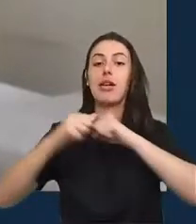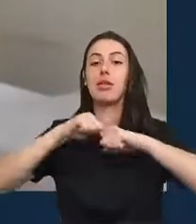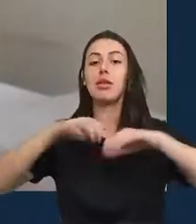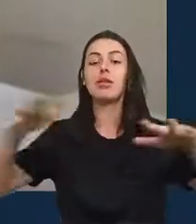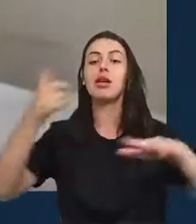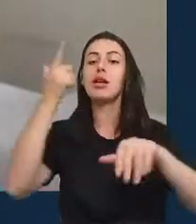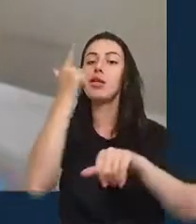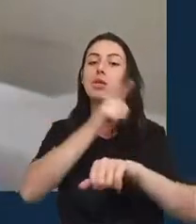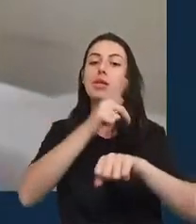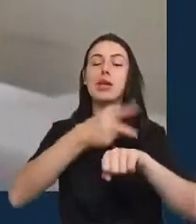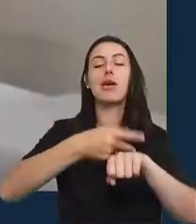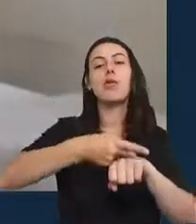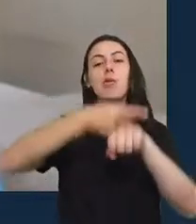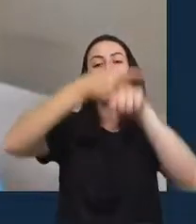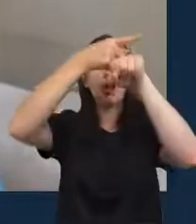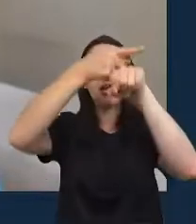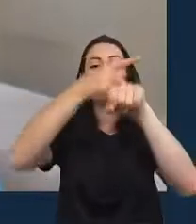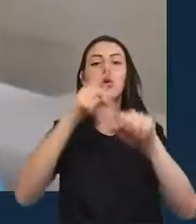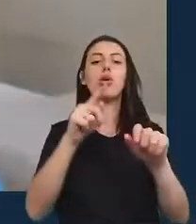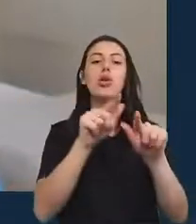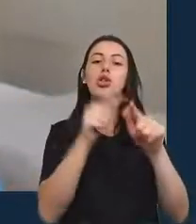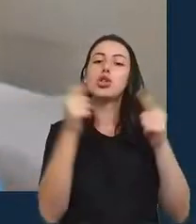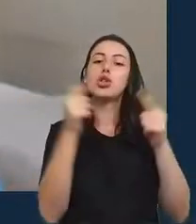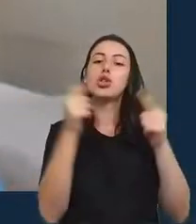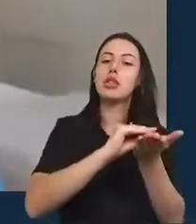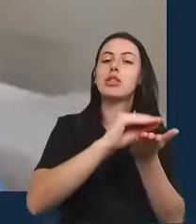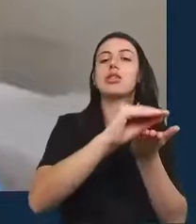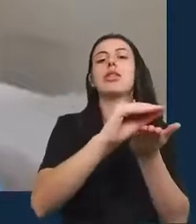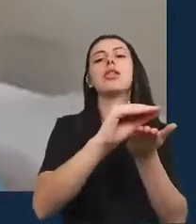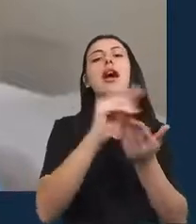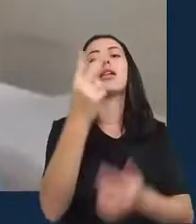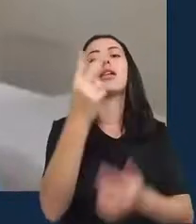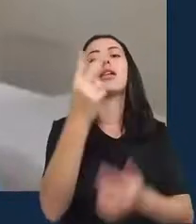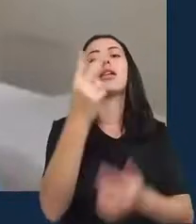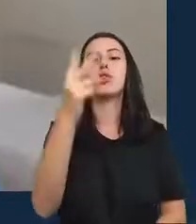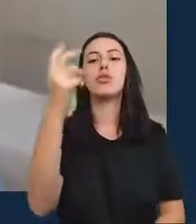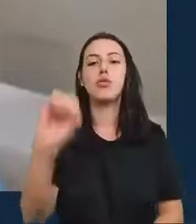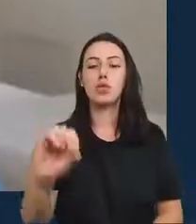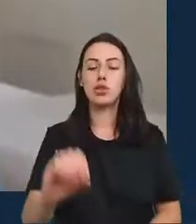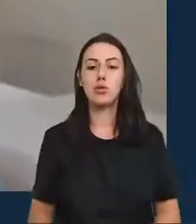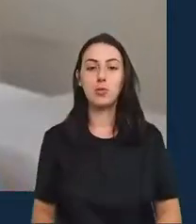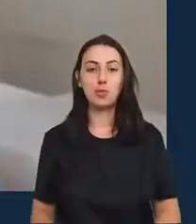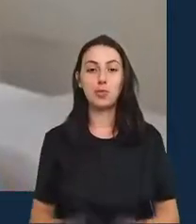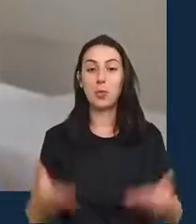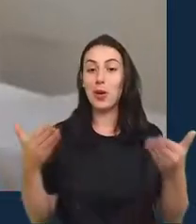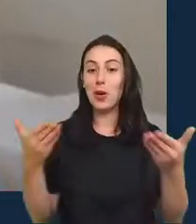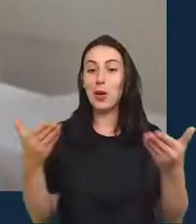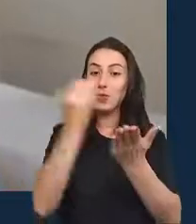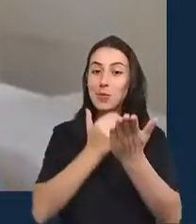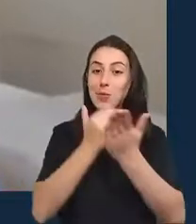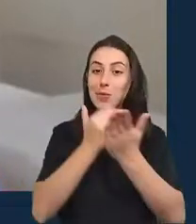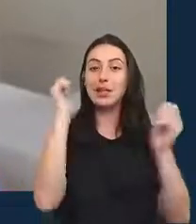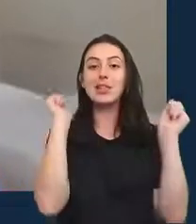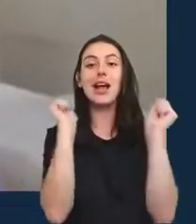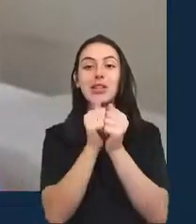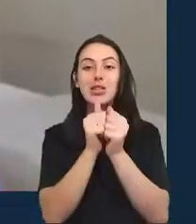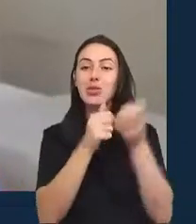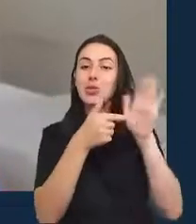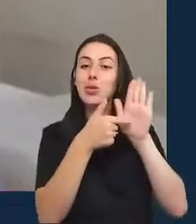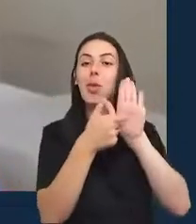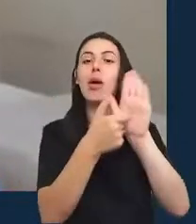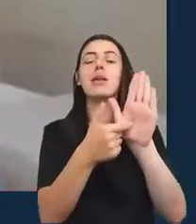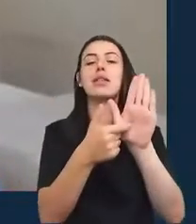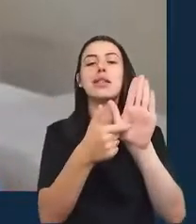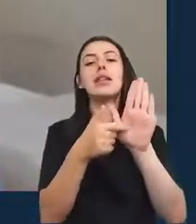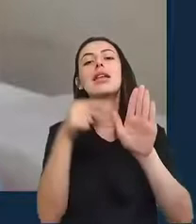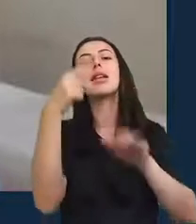Society of Editors. A atividade de hoje será iniciada pela apresentação do nosso convidado, que vai durar cerca de 30 minutos,